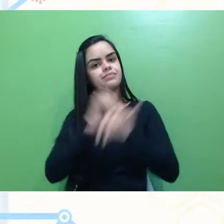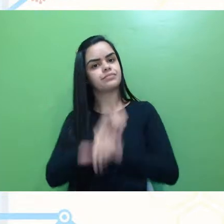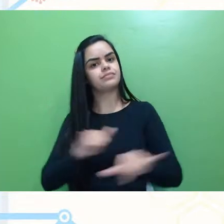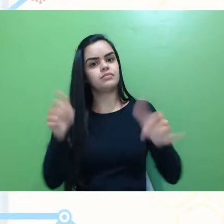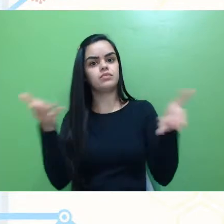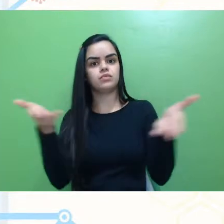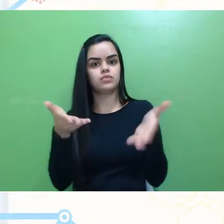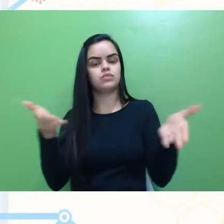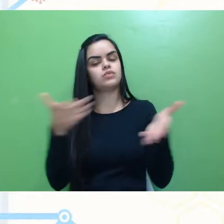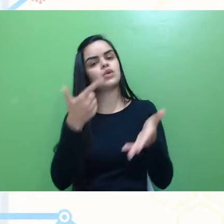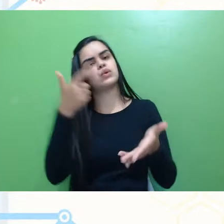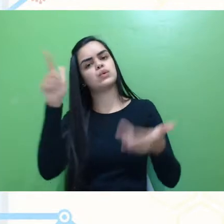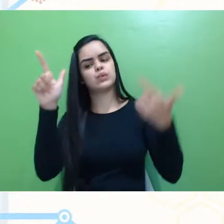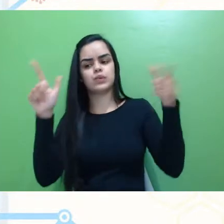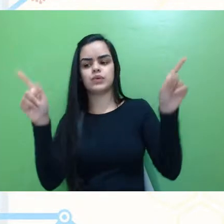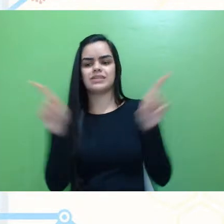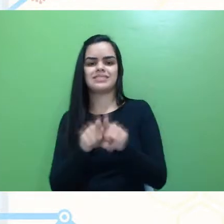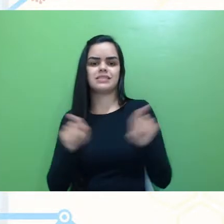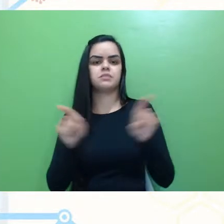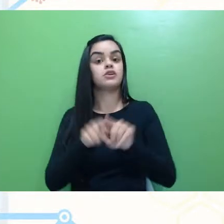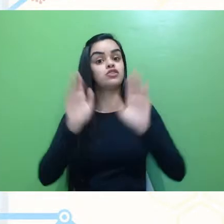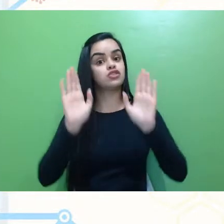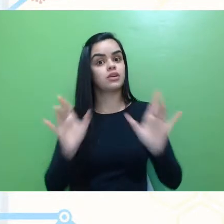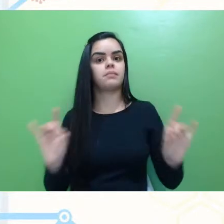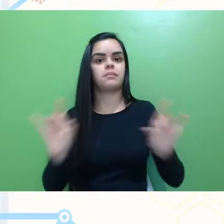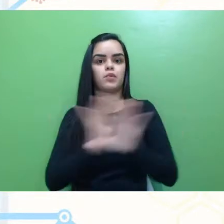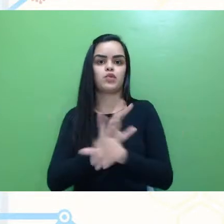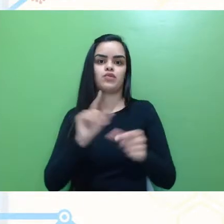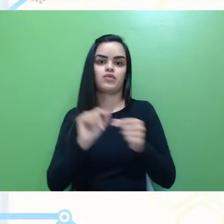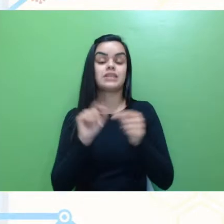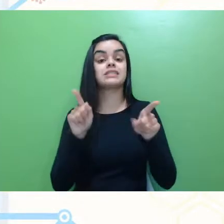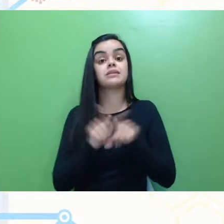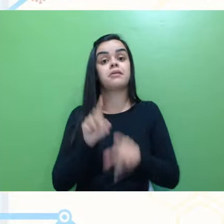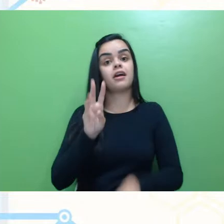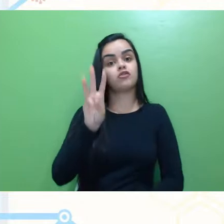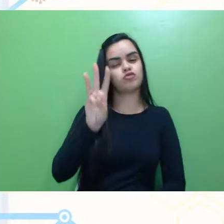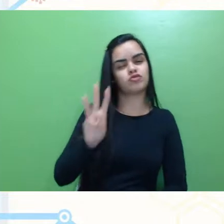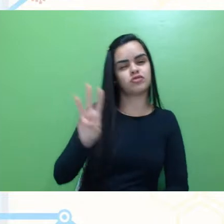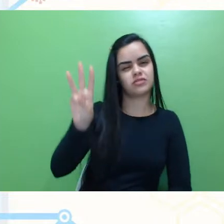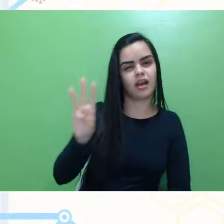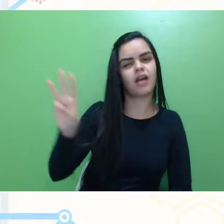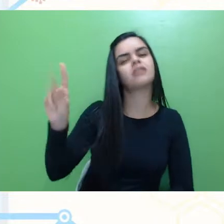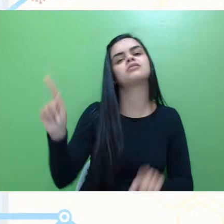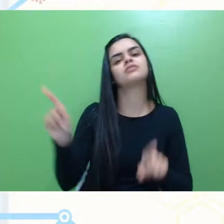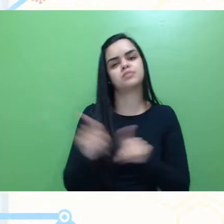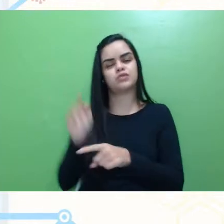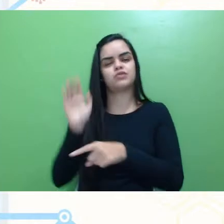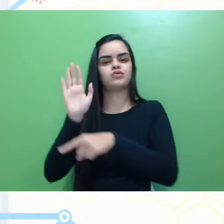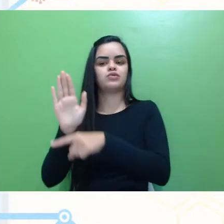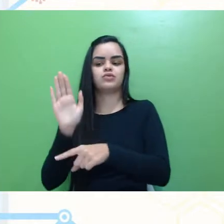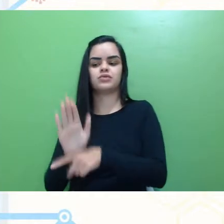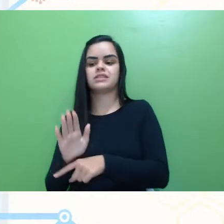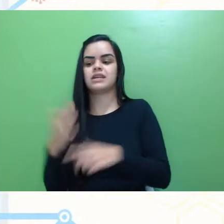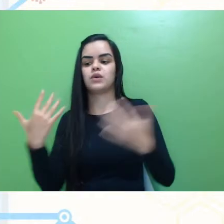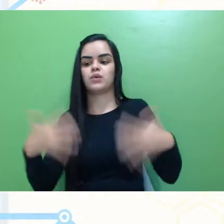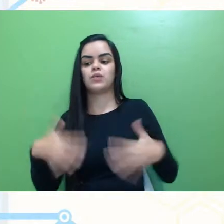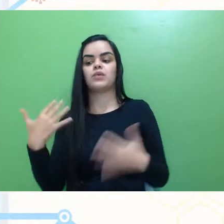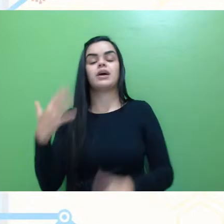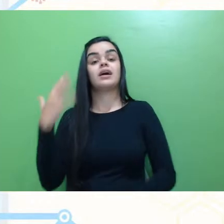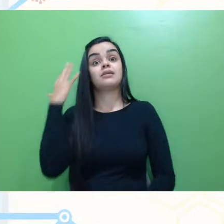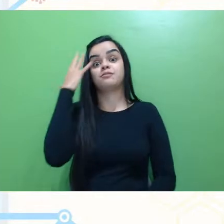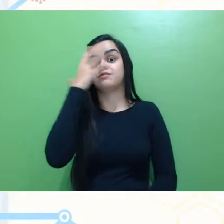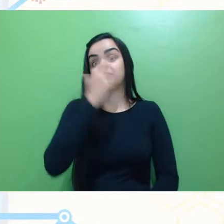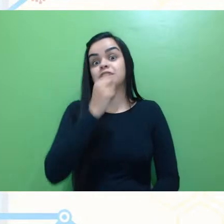hoje, ou de outras atividades que a gente tem feito, o próprio site do evento, né, Então, é muito bonito a gente ver esse